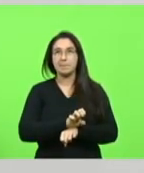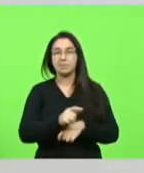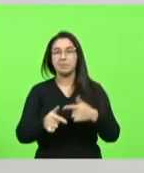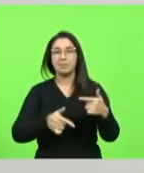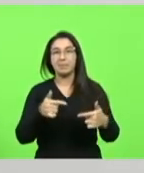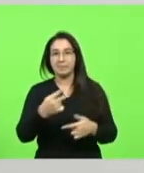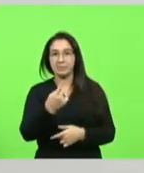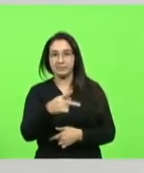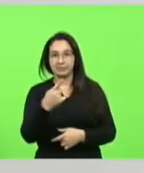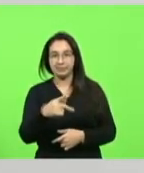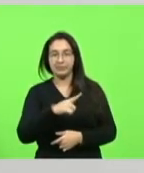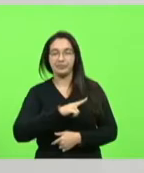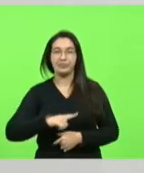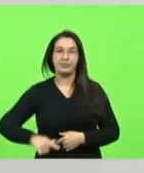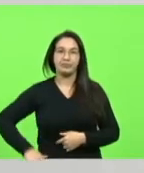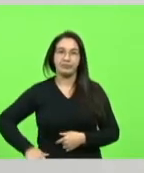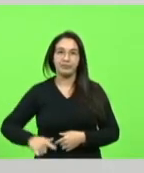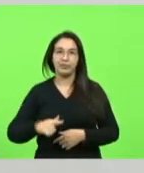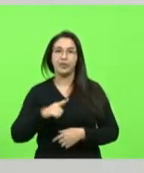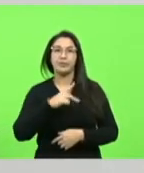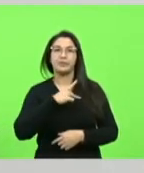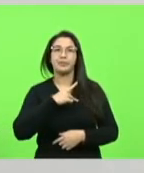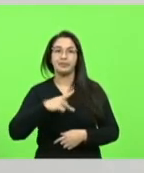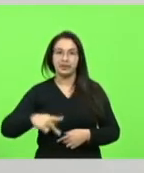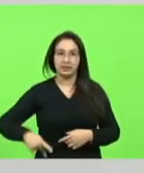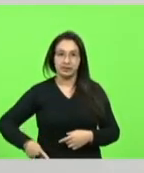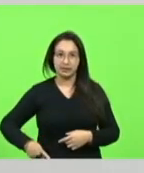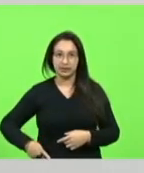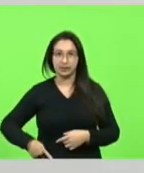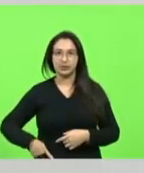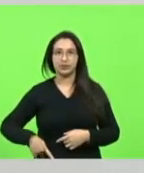do governador do presidente da república